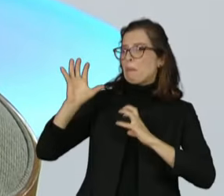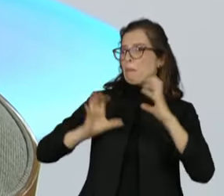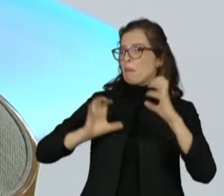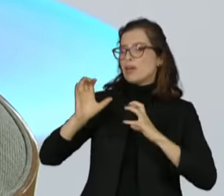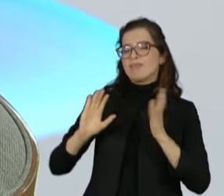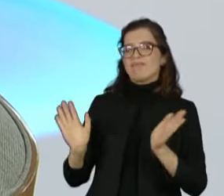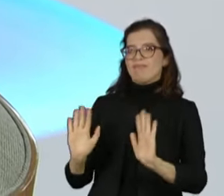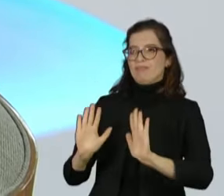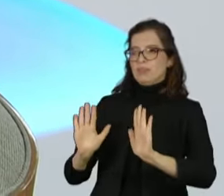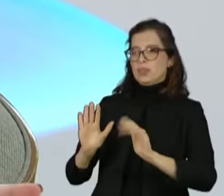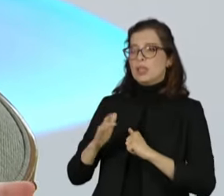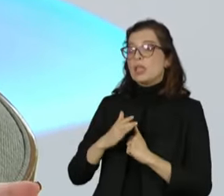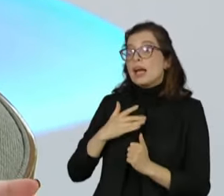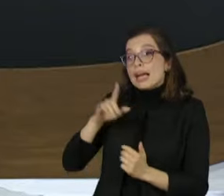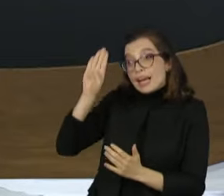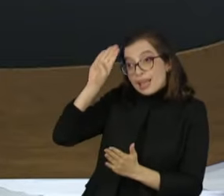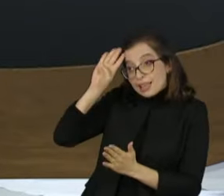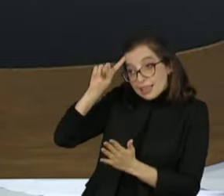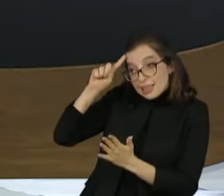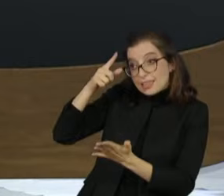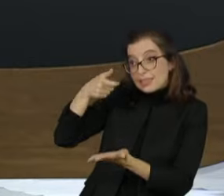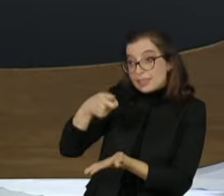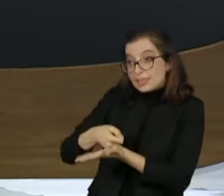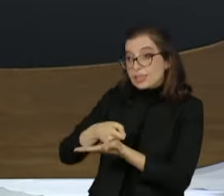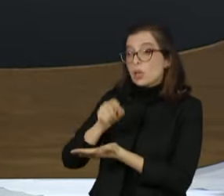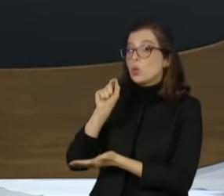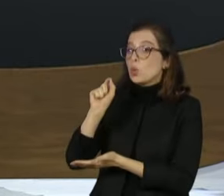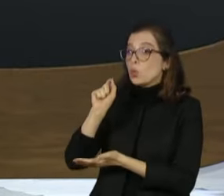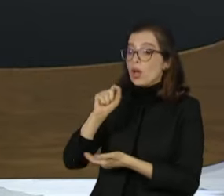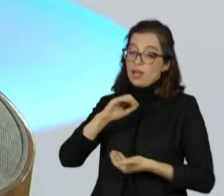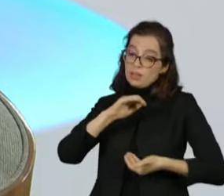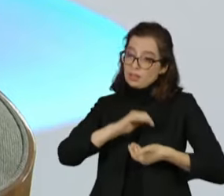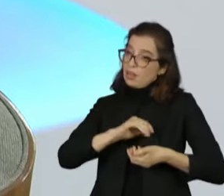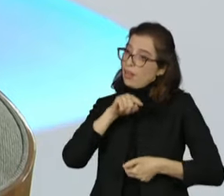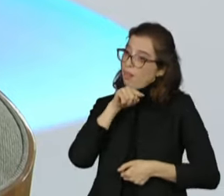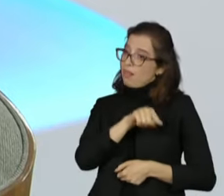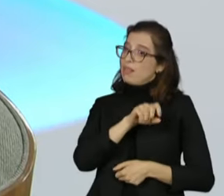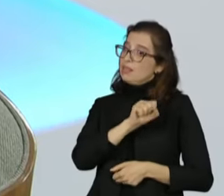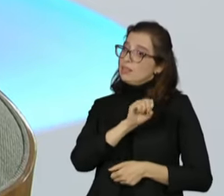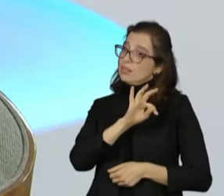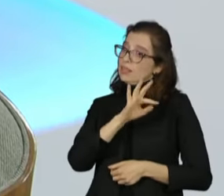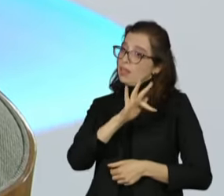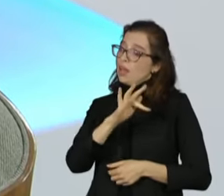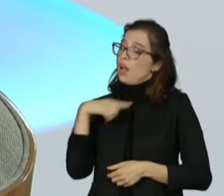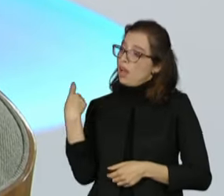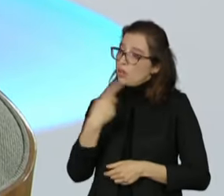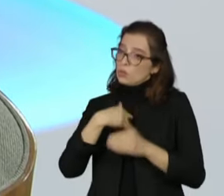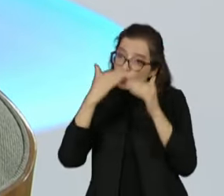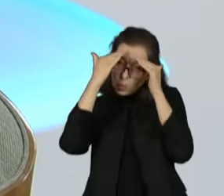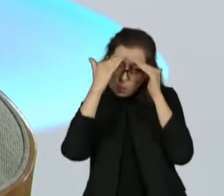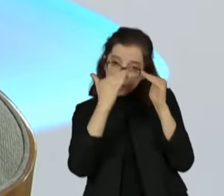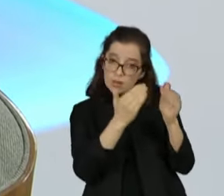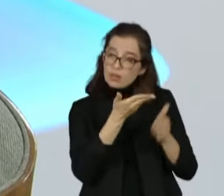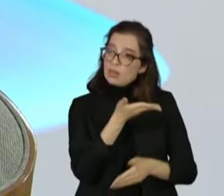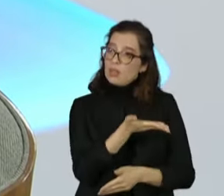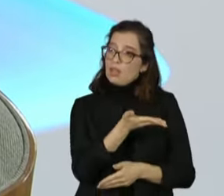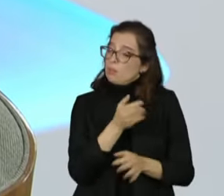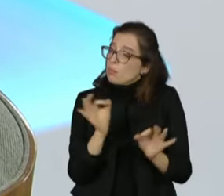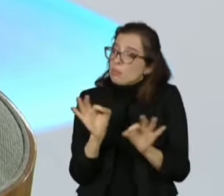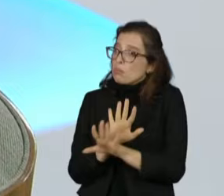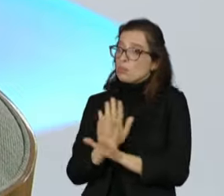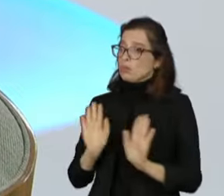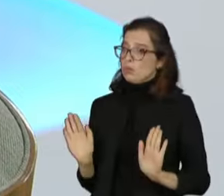a palavra, em última instância, em questões constitucionais. E a gente tem que cumprir o o Supremo Tribunal vai dizer. Eu sou a favor da paz no campo.